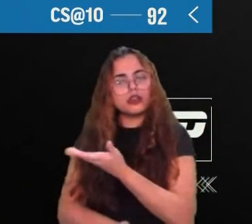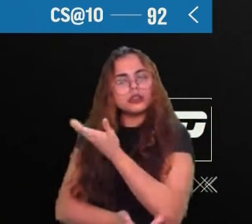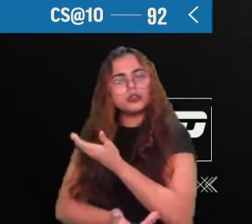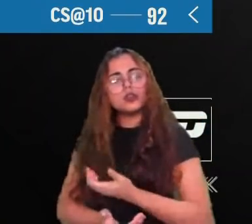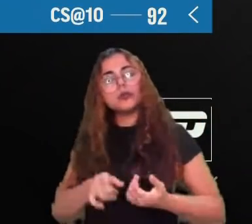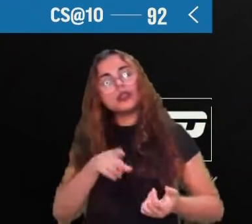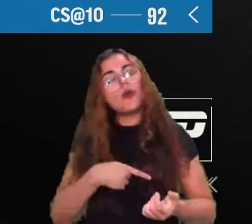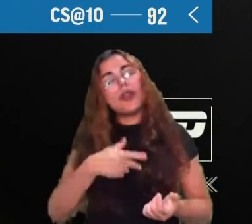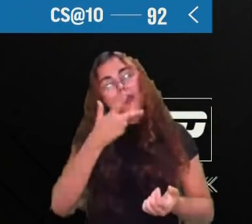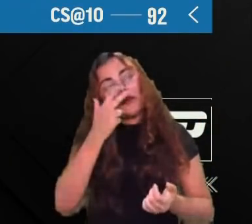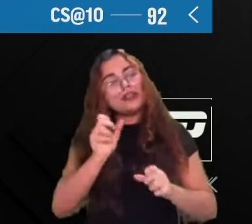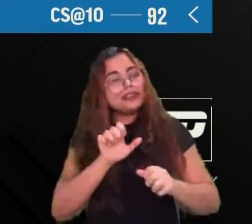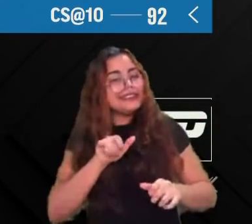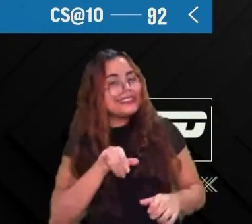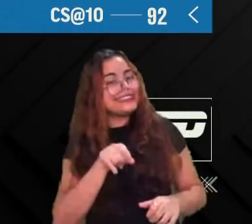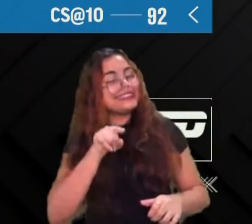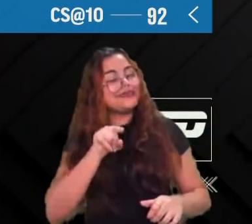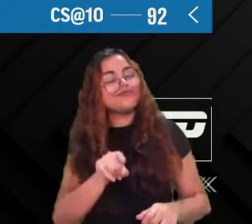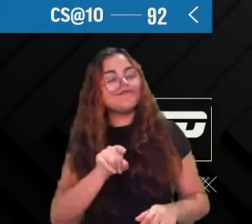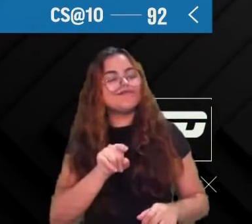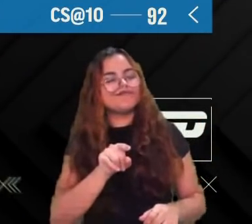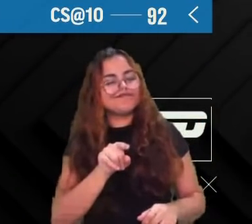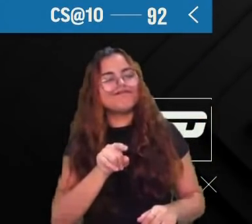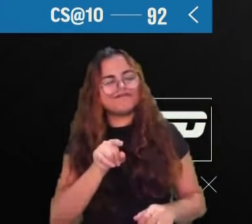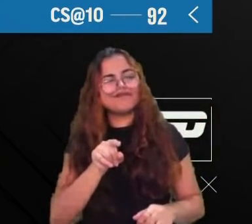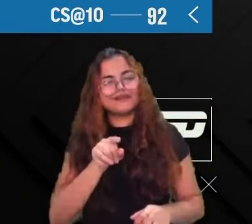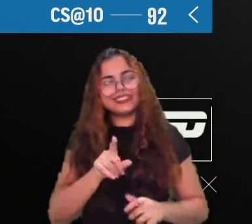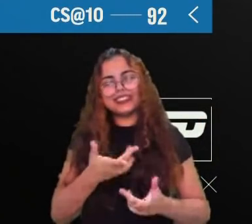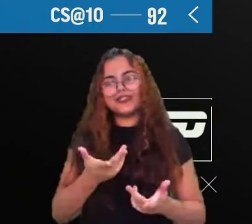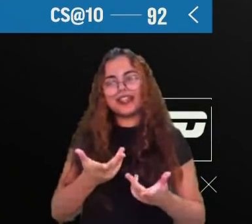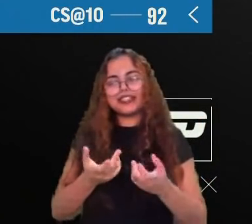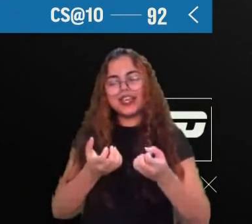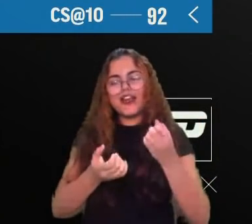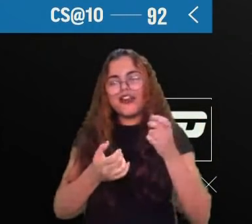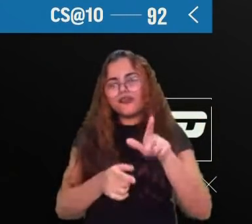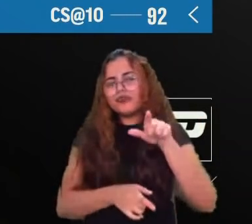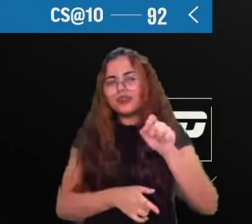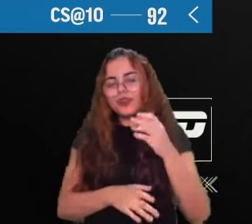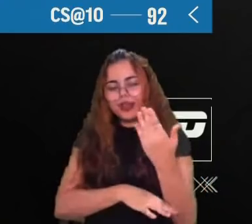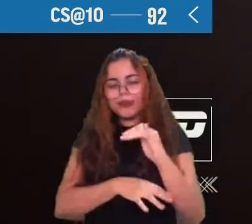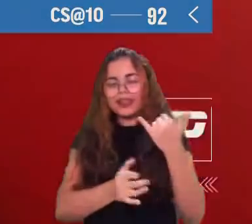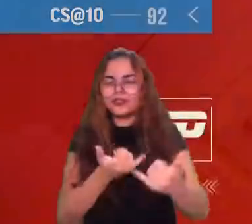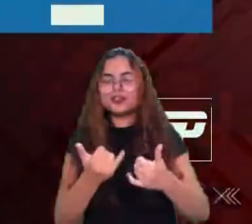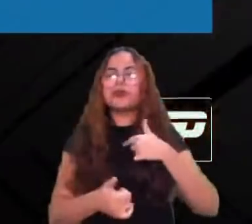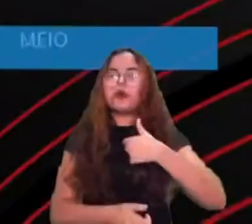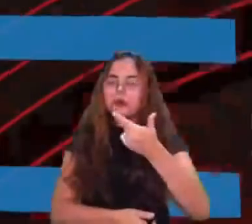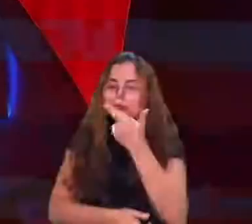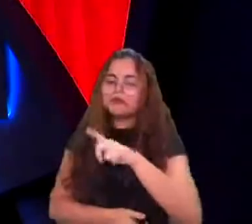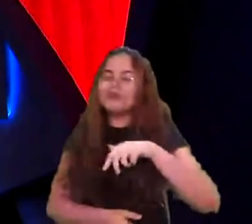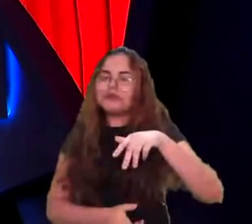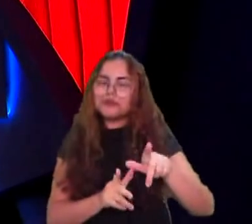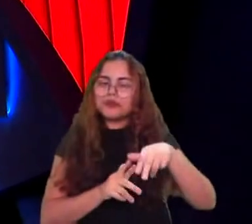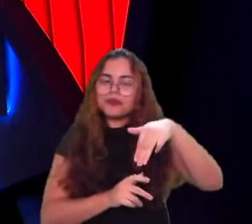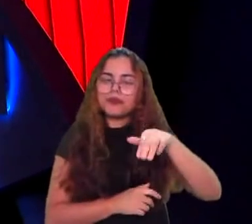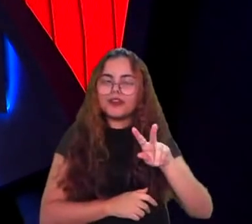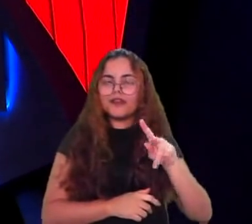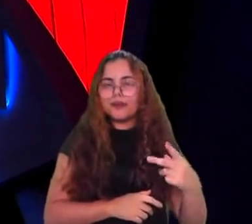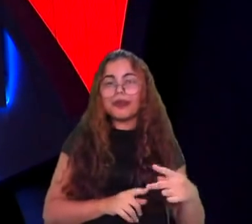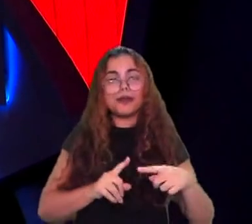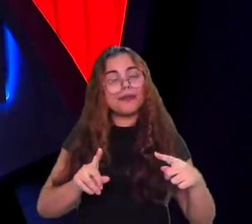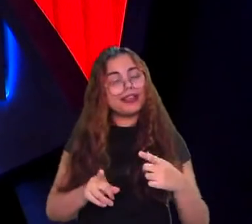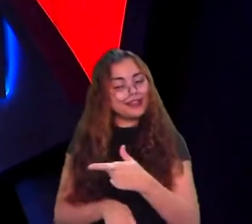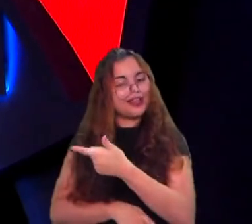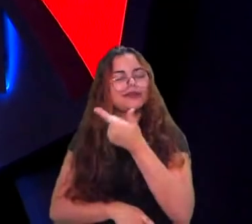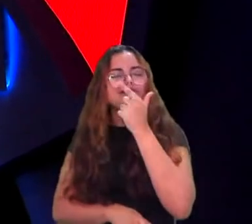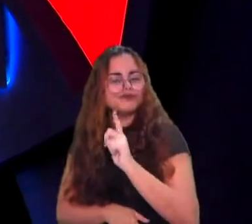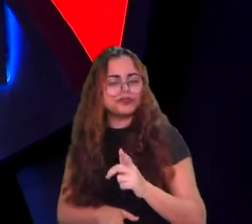feito mais coisa mid-game, talvez eu poderia ter ganho o MVP. Mas como ele não errou, eu acho um pouco justo esse MVP. Acho que podia ter